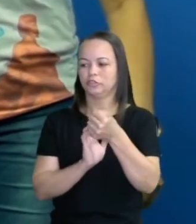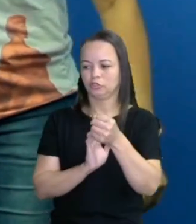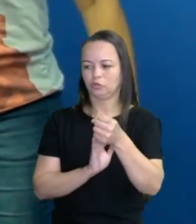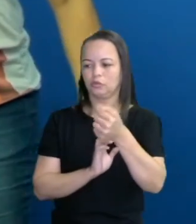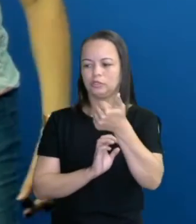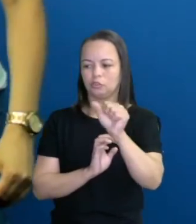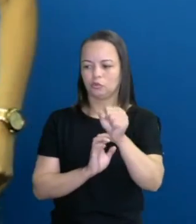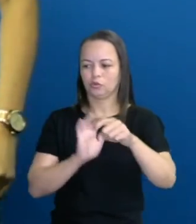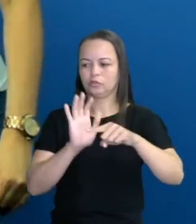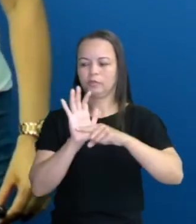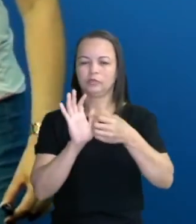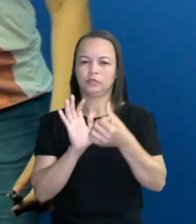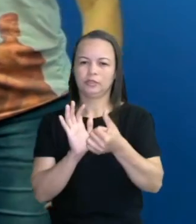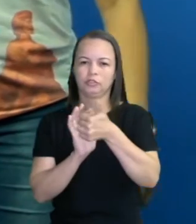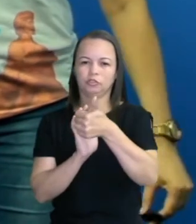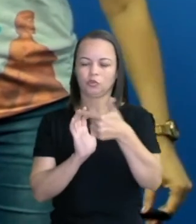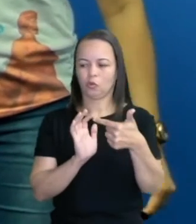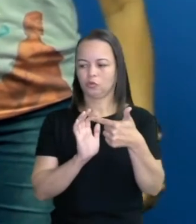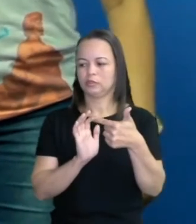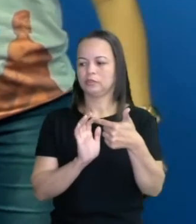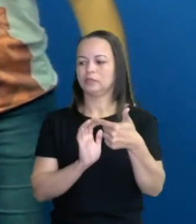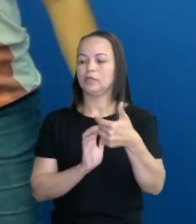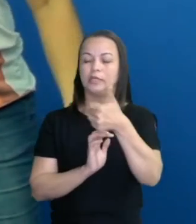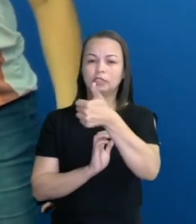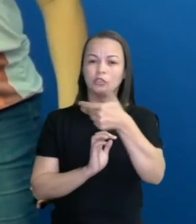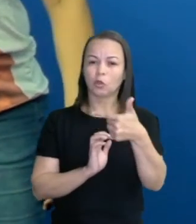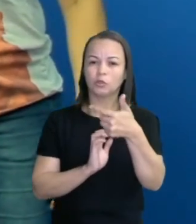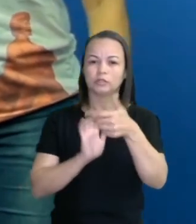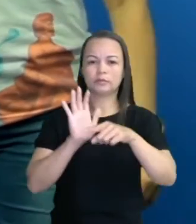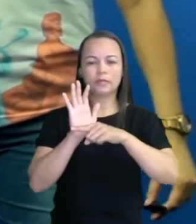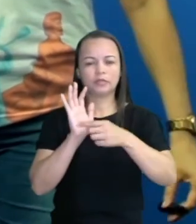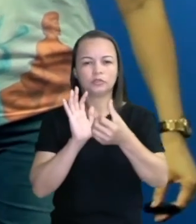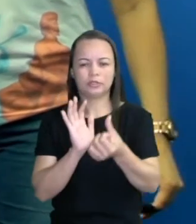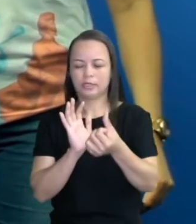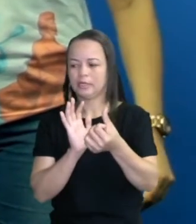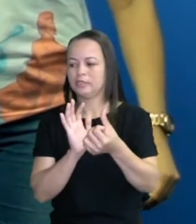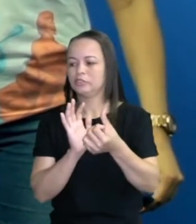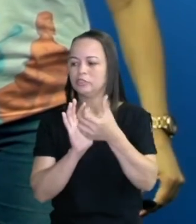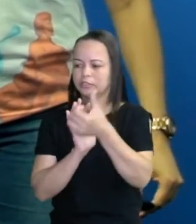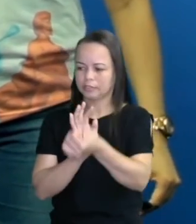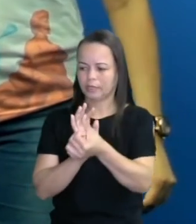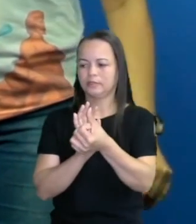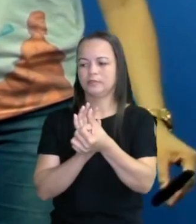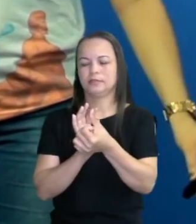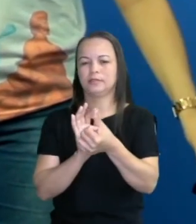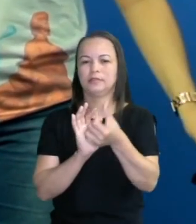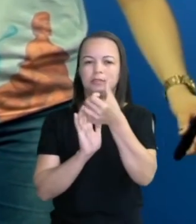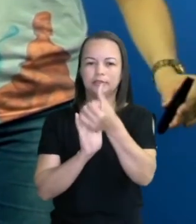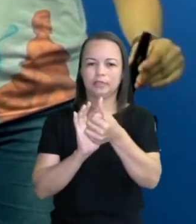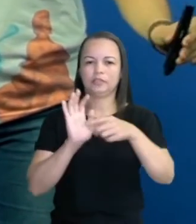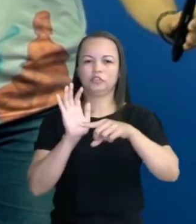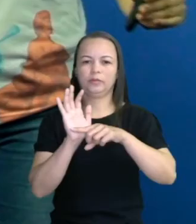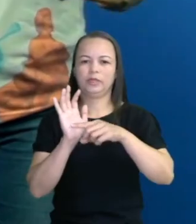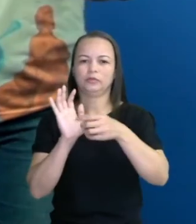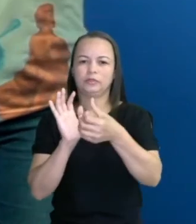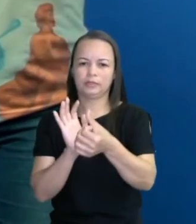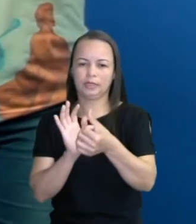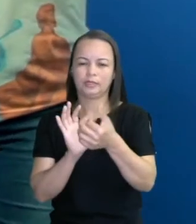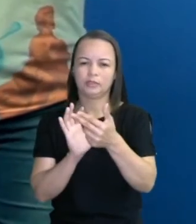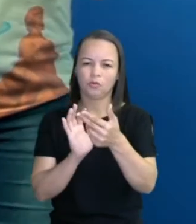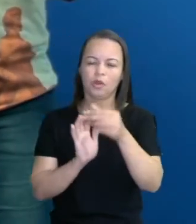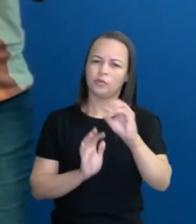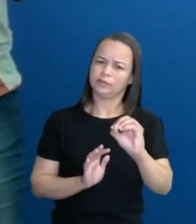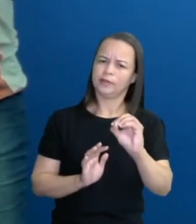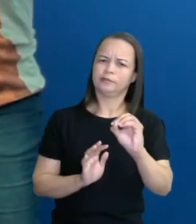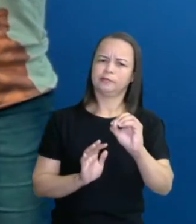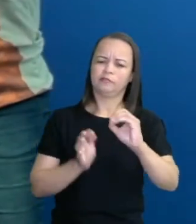12. 12 menos 6, 6. E 6 menos 6, 0. Opa, chegou no 0. Acabou, né? Fui